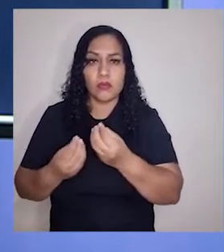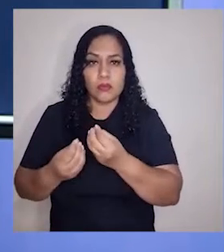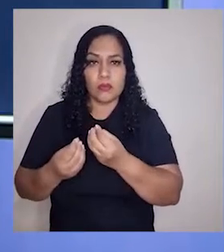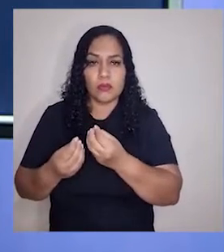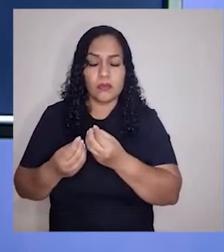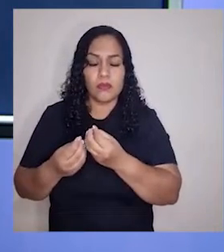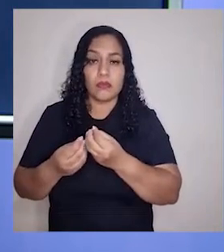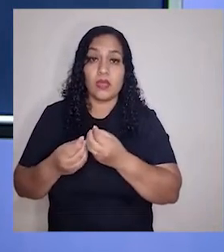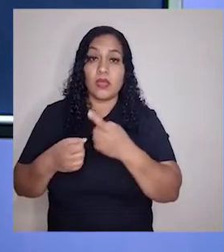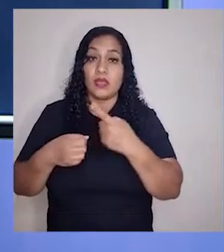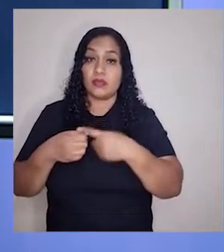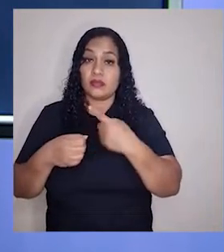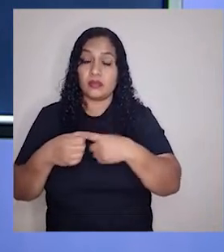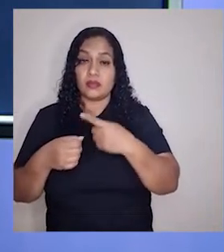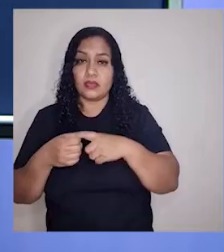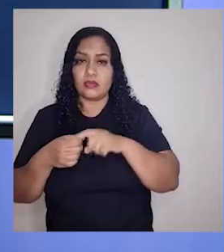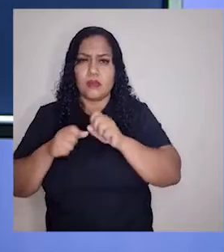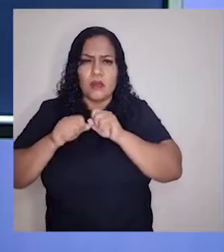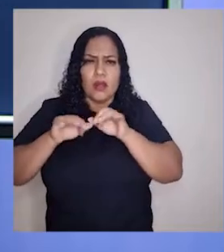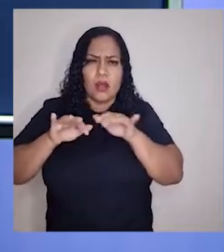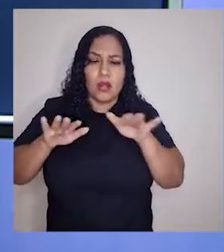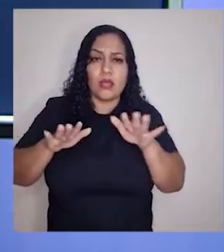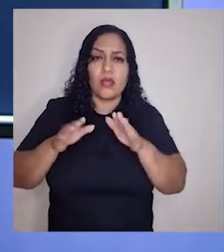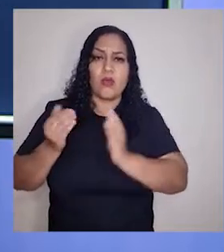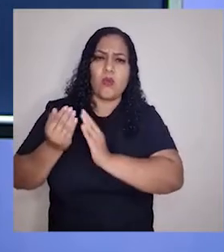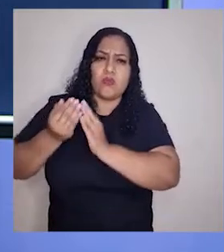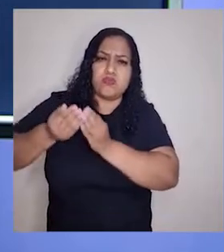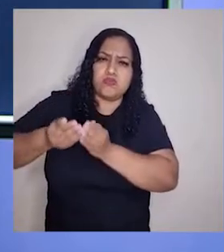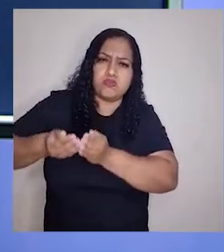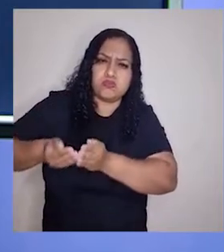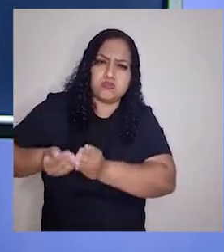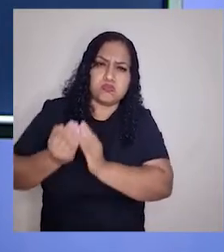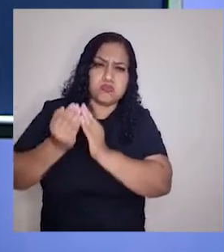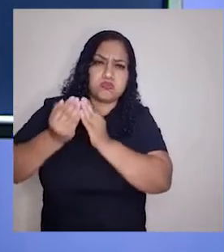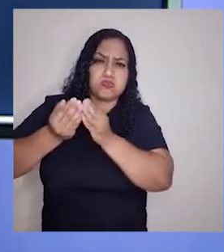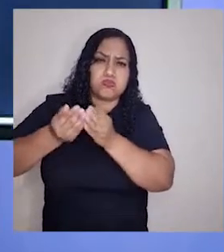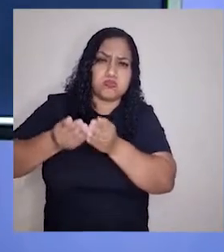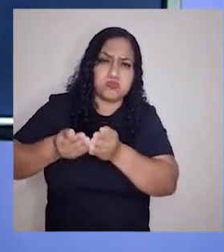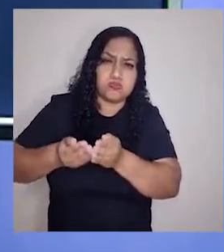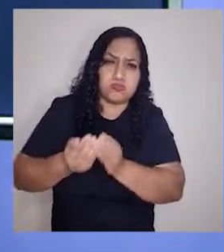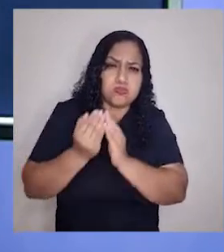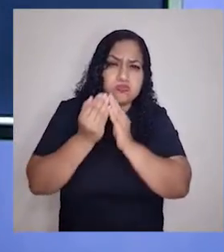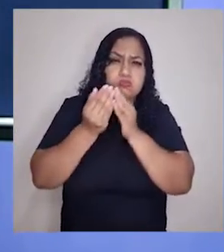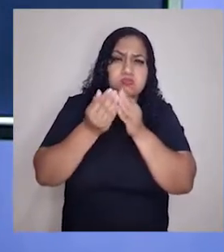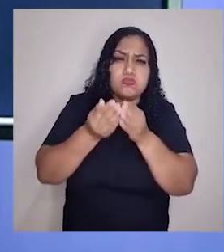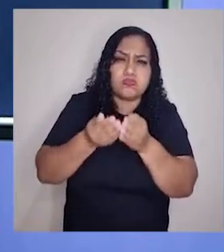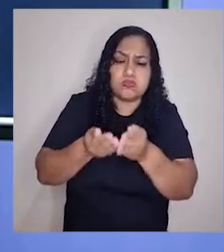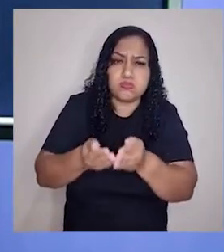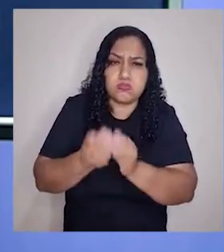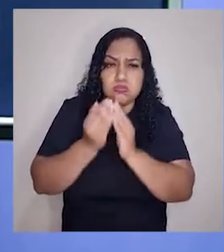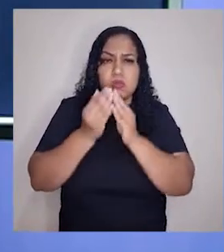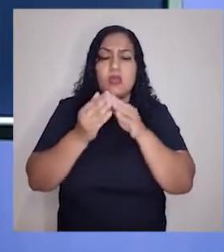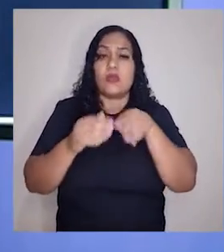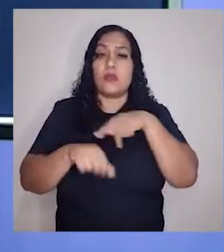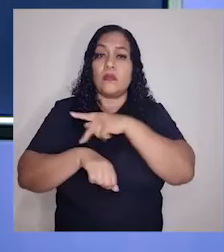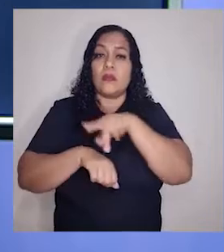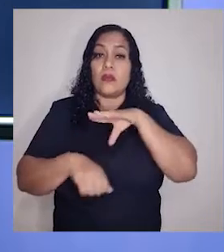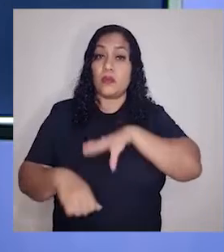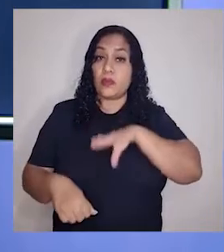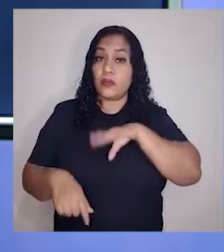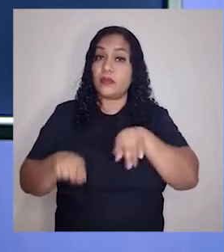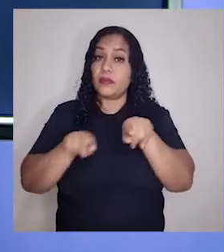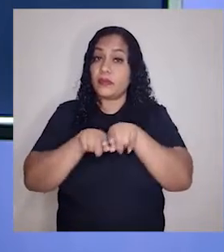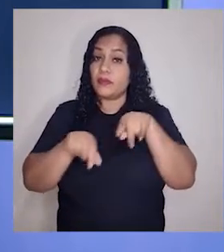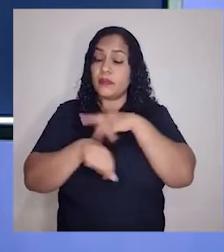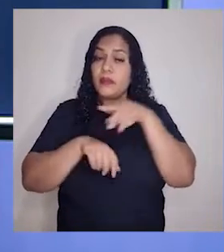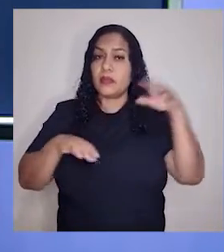funciona? As metrópoles, a expansão marítima e comercial, tá? Os portugueses e os espanhóis saindo loucos pelos oceanos